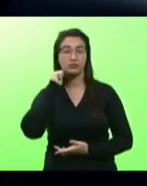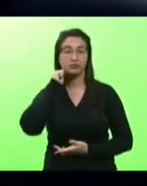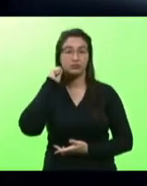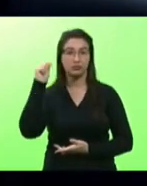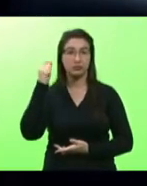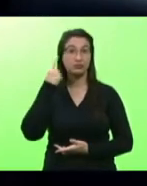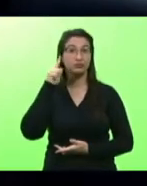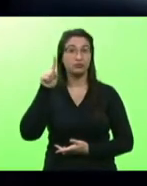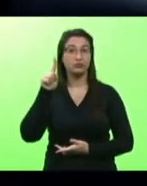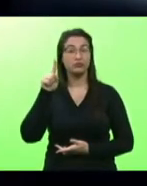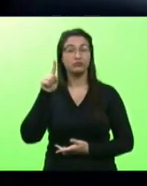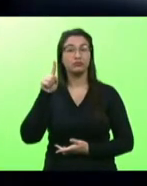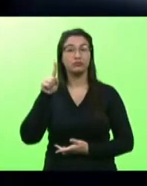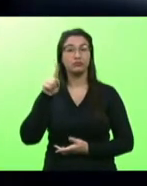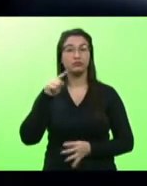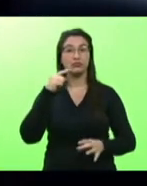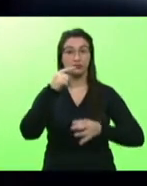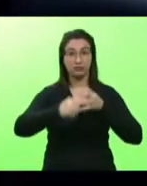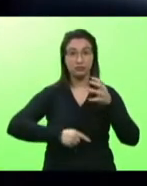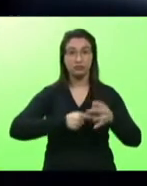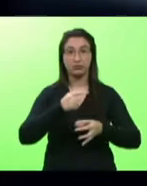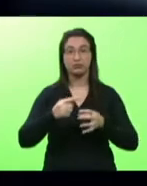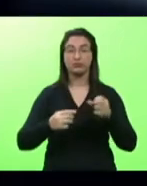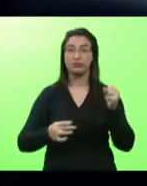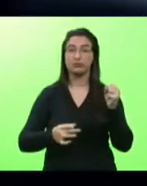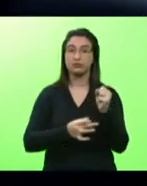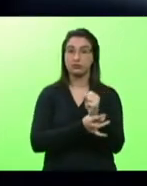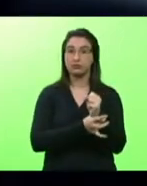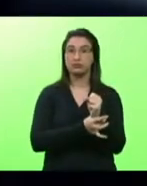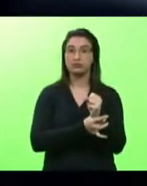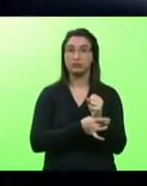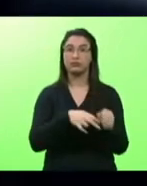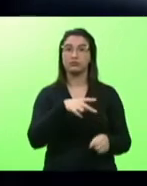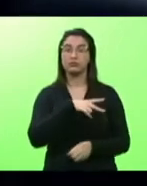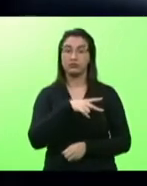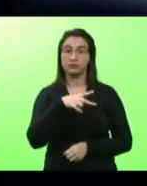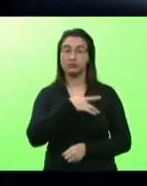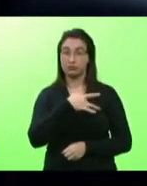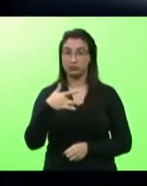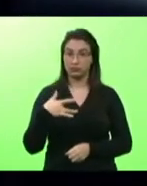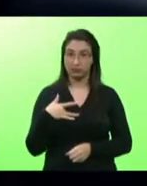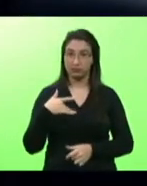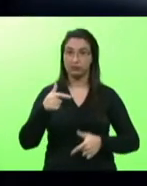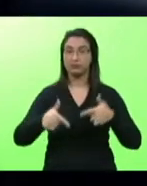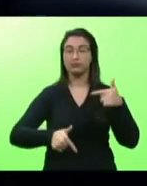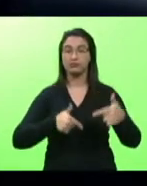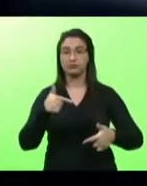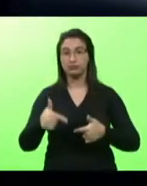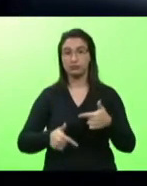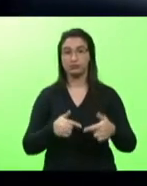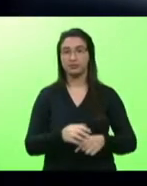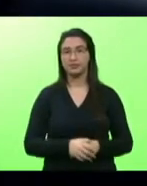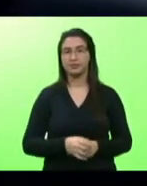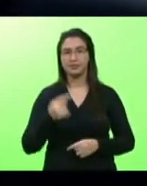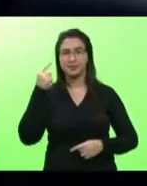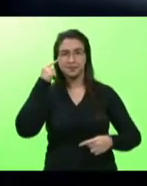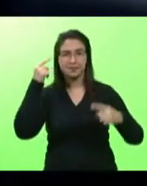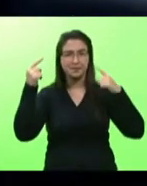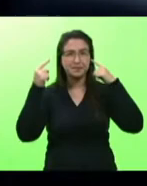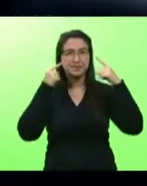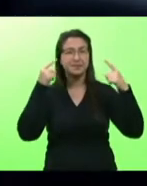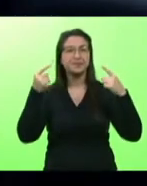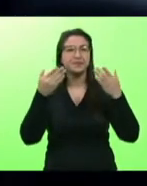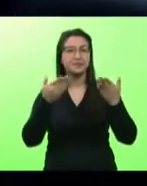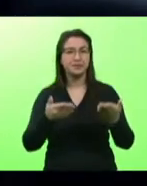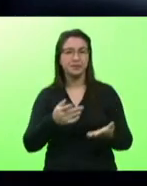o dia mundial da segurança e saúde no trabalho em memória às vítimas de acidentes